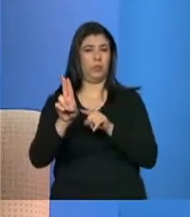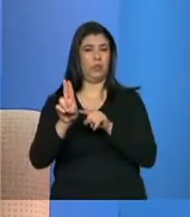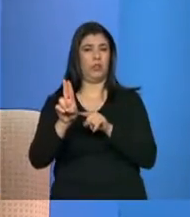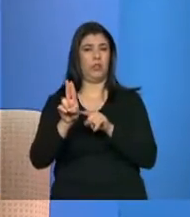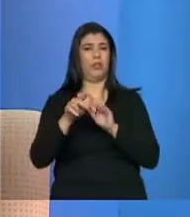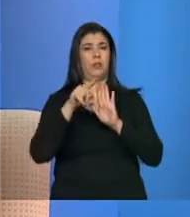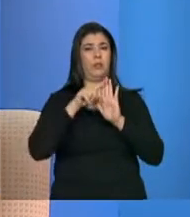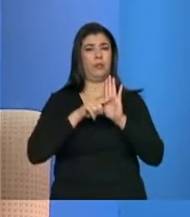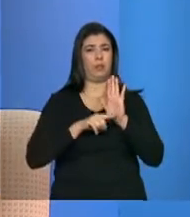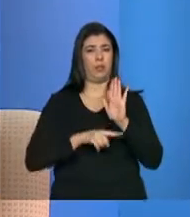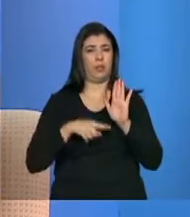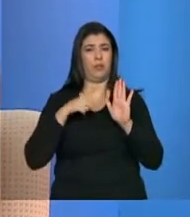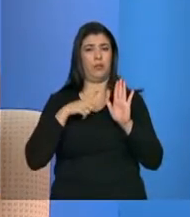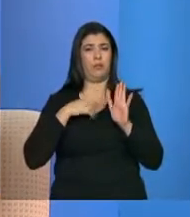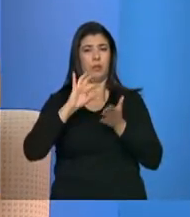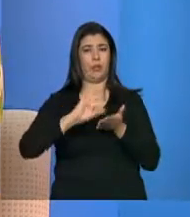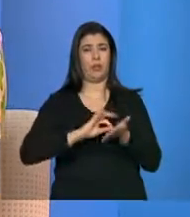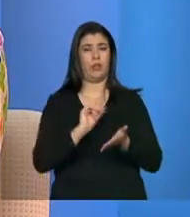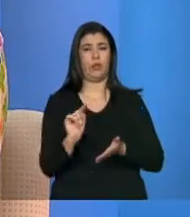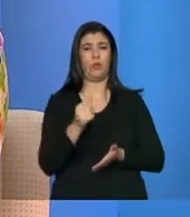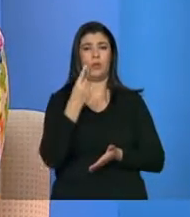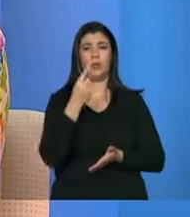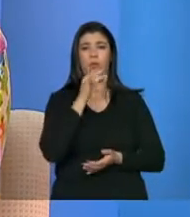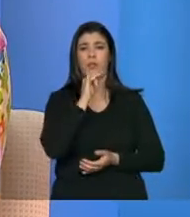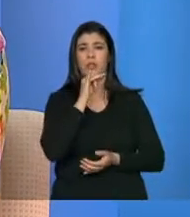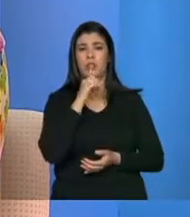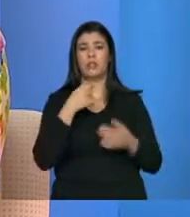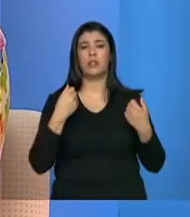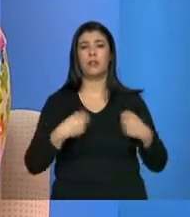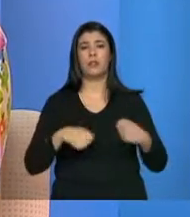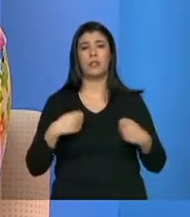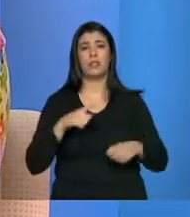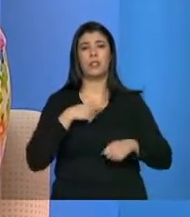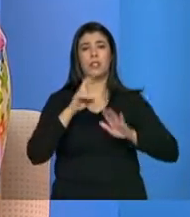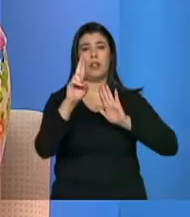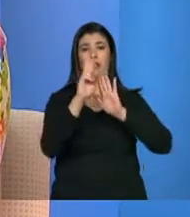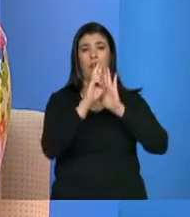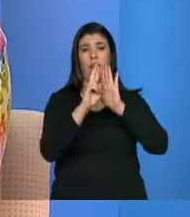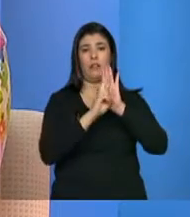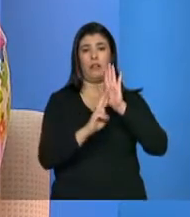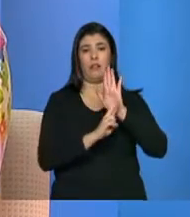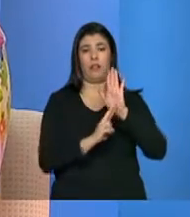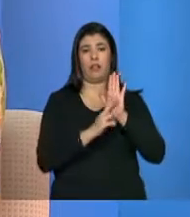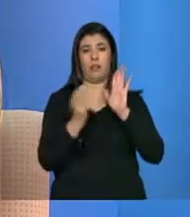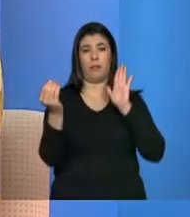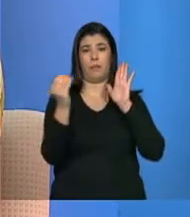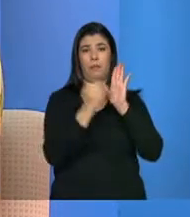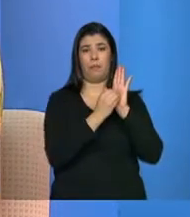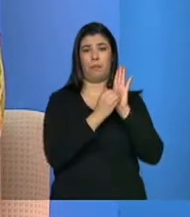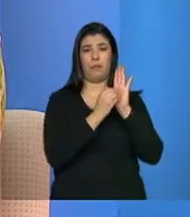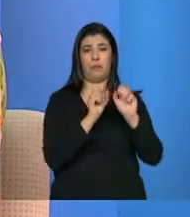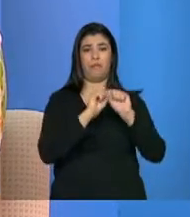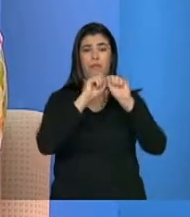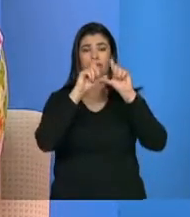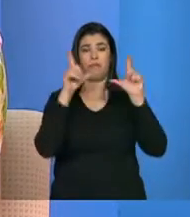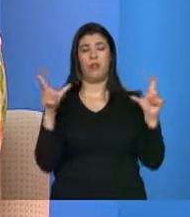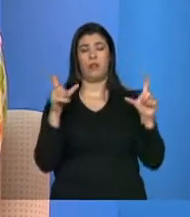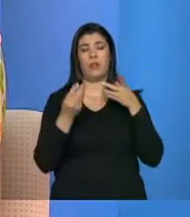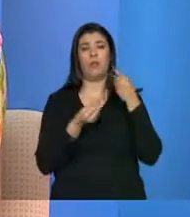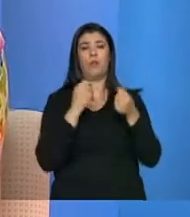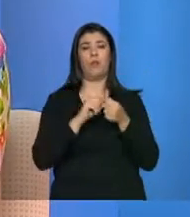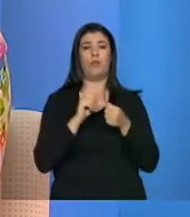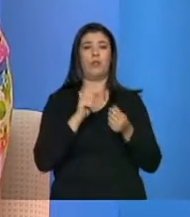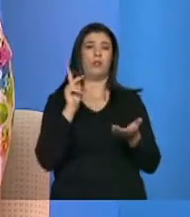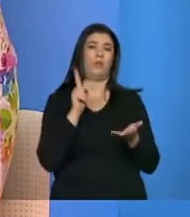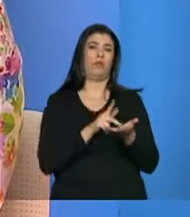os programas que se utilizam do cadastro único, que eles tenham regras embutidas no próprio programa de atualização cadastral. Porque, veja,